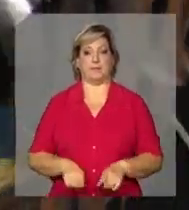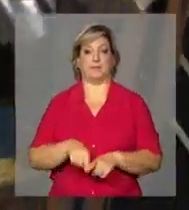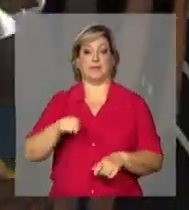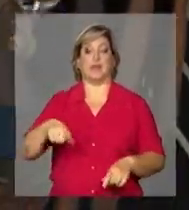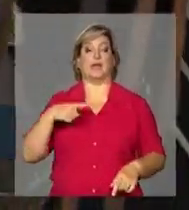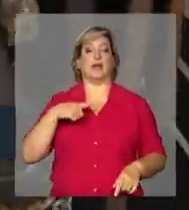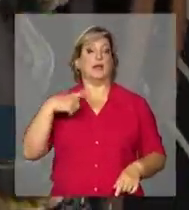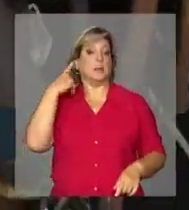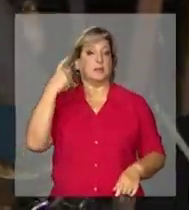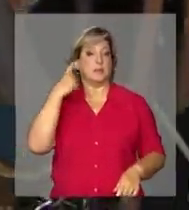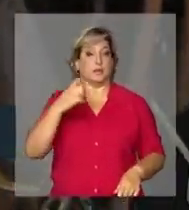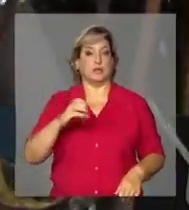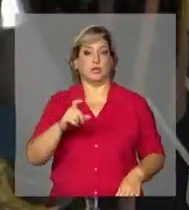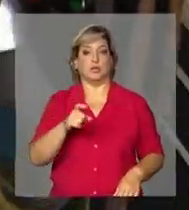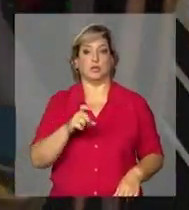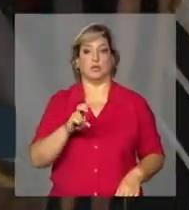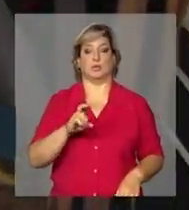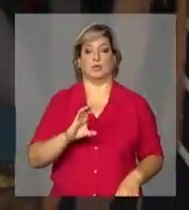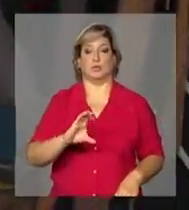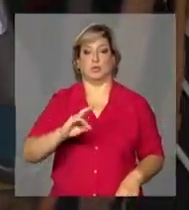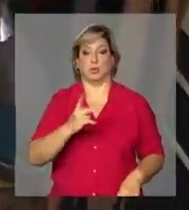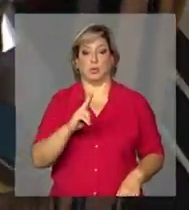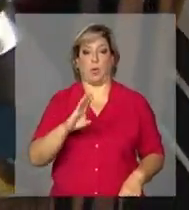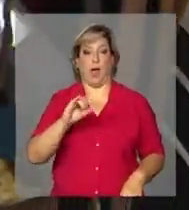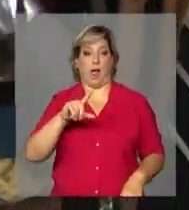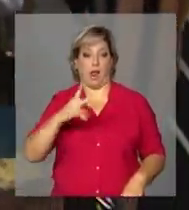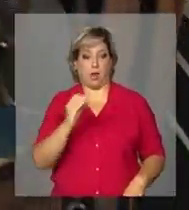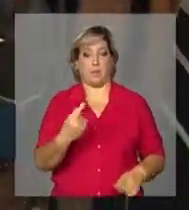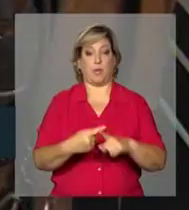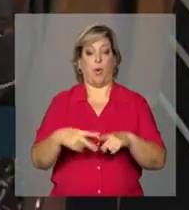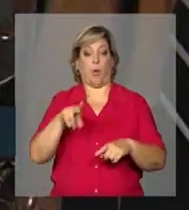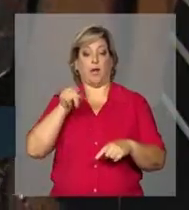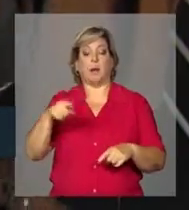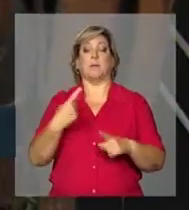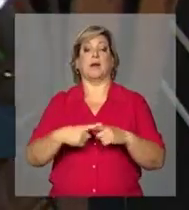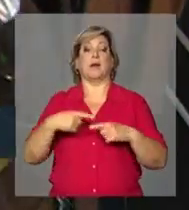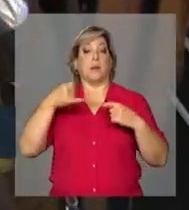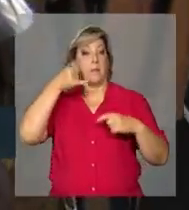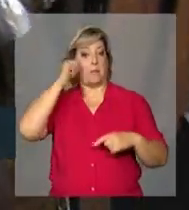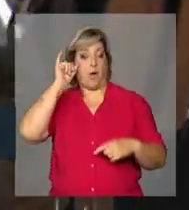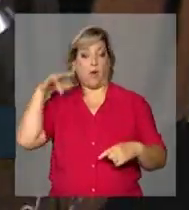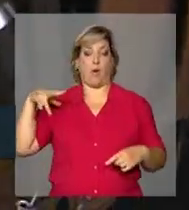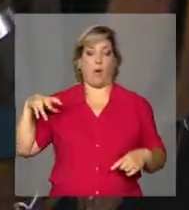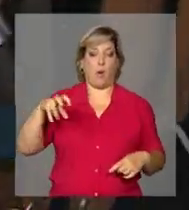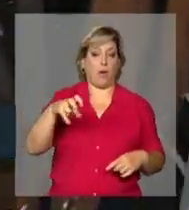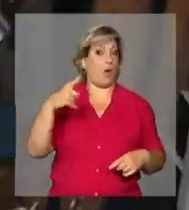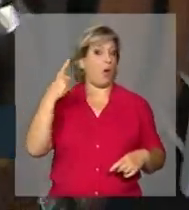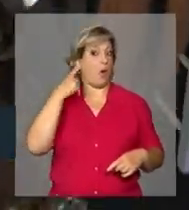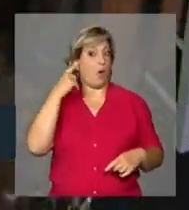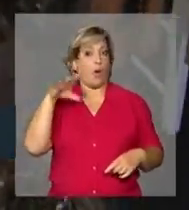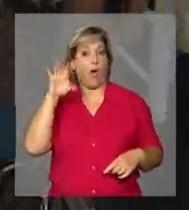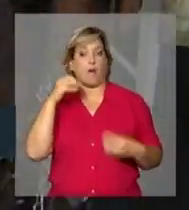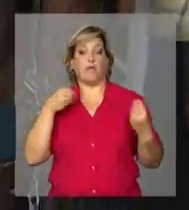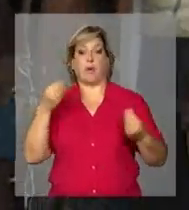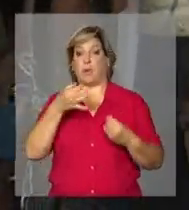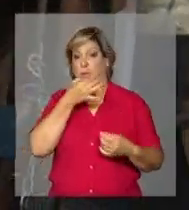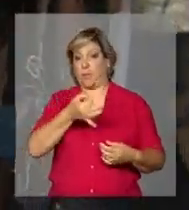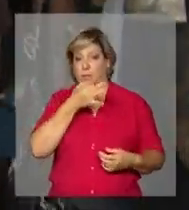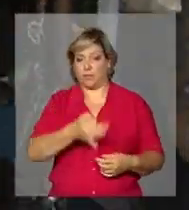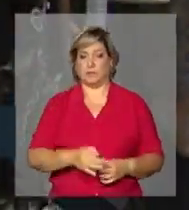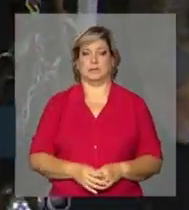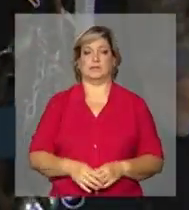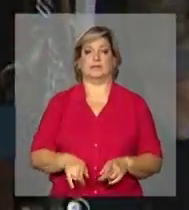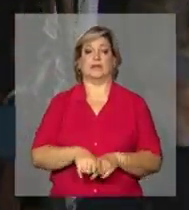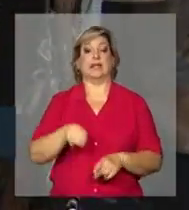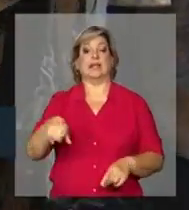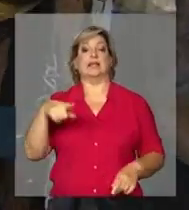chocalho, que a gente tem que usar nele, porque quando ele for correndo, nós temos onde ele vai. Isso aqui é o